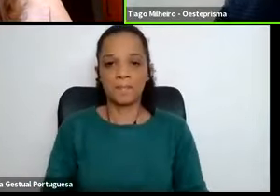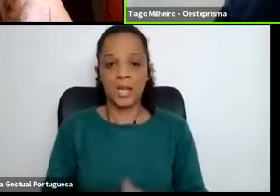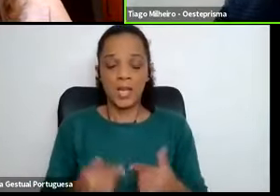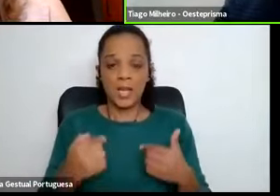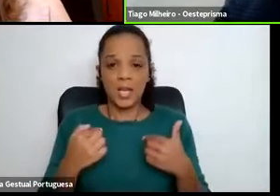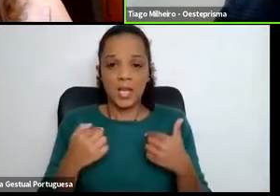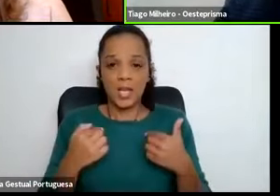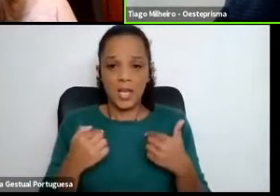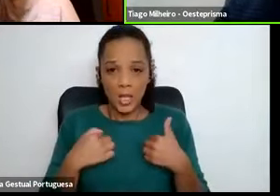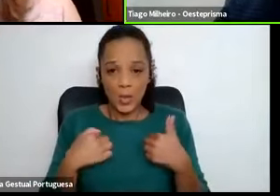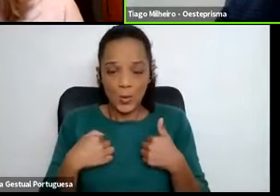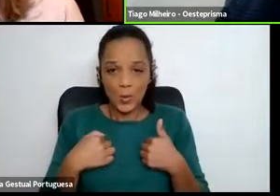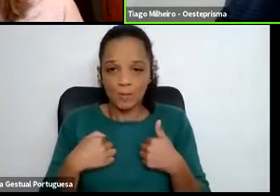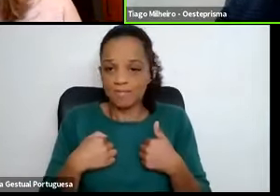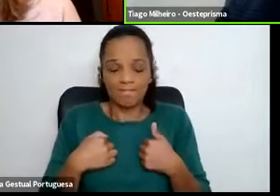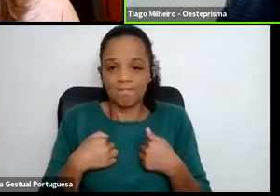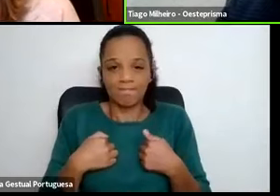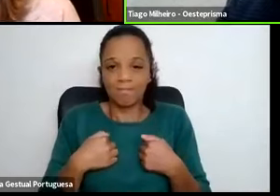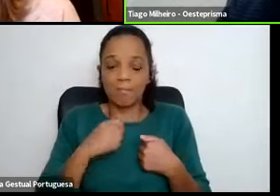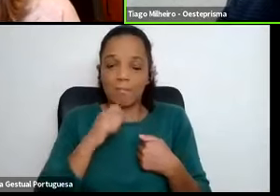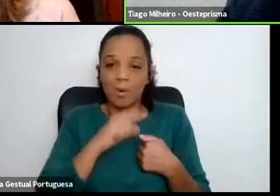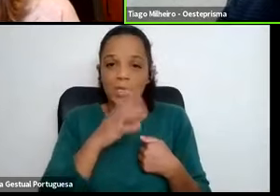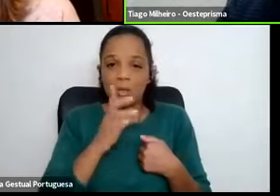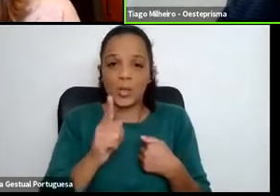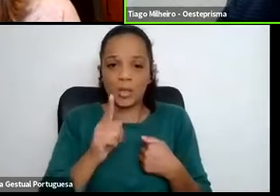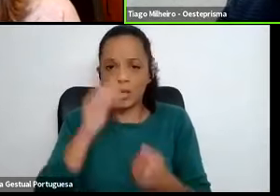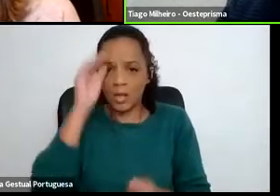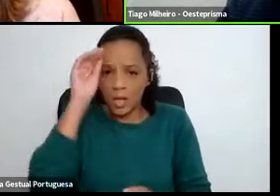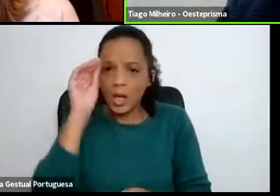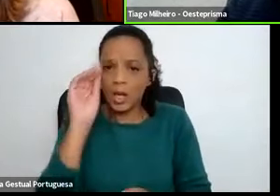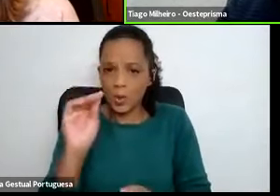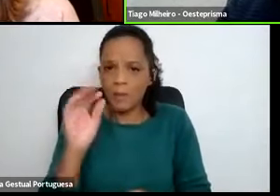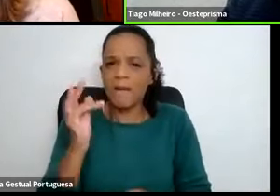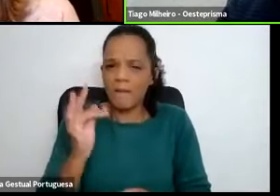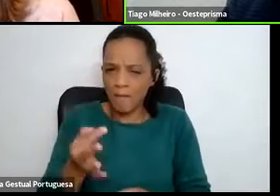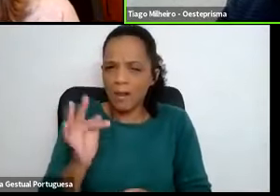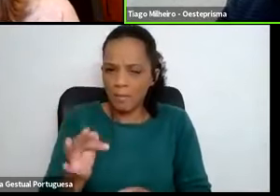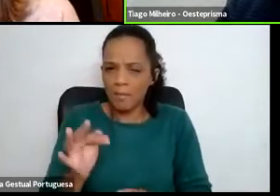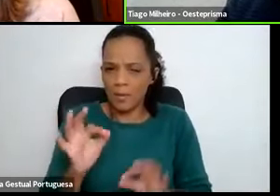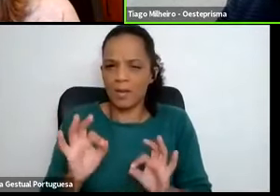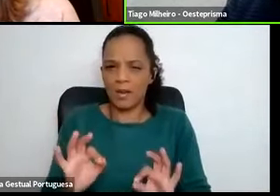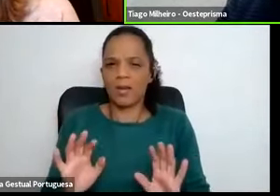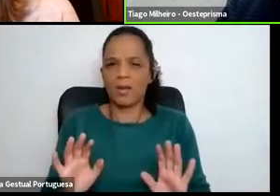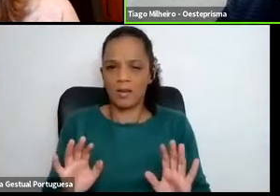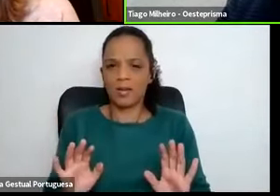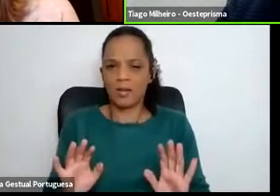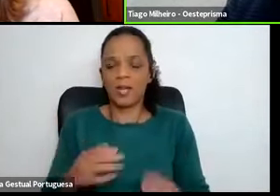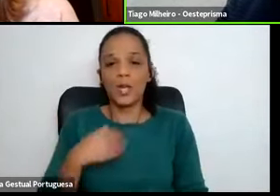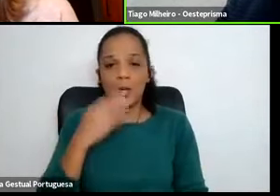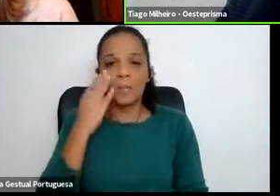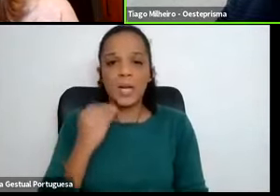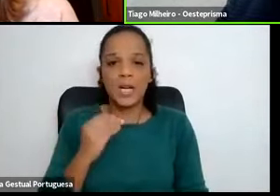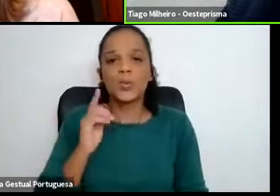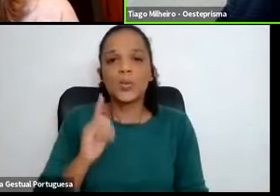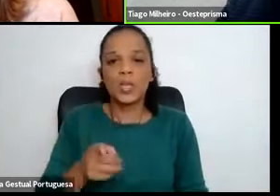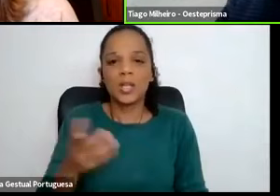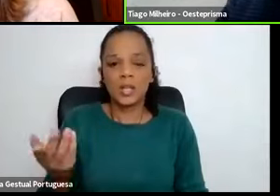Eu só posso recomendar vivamente. Eu acho que,